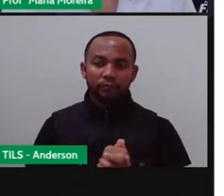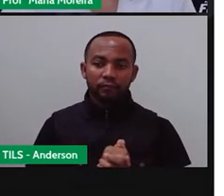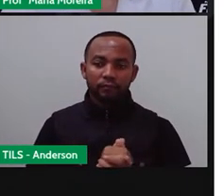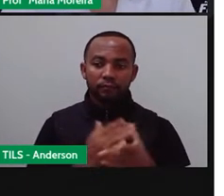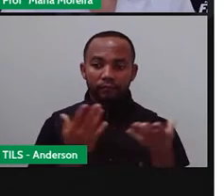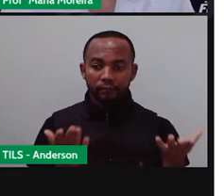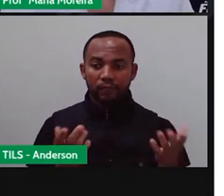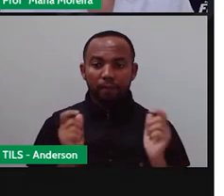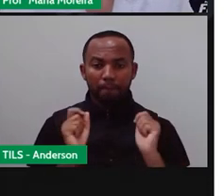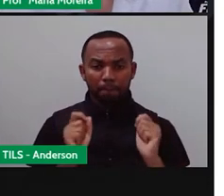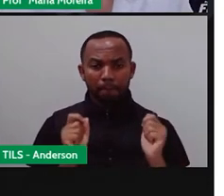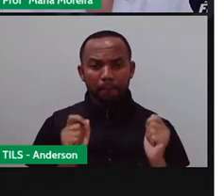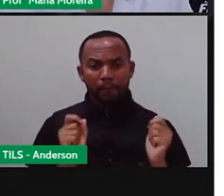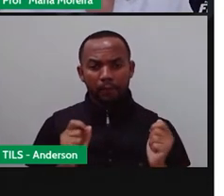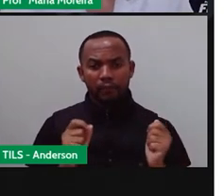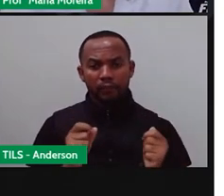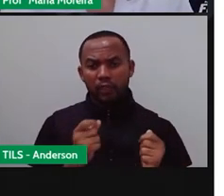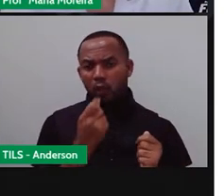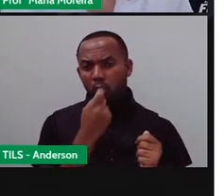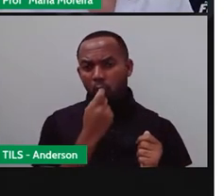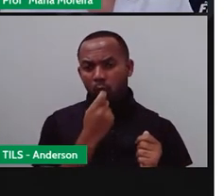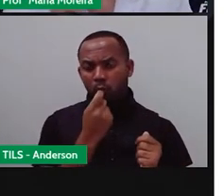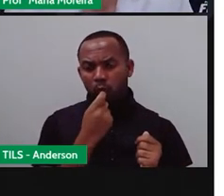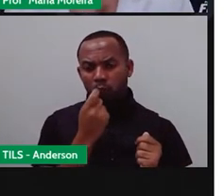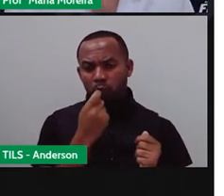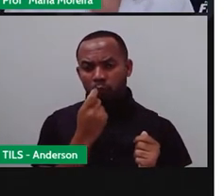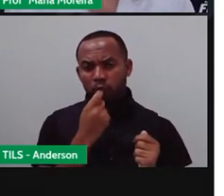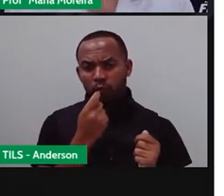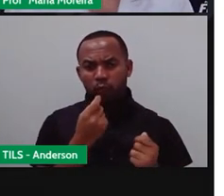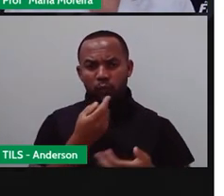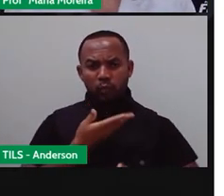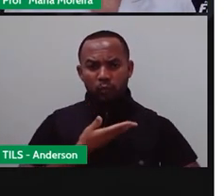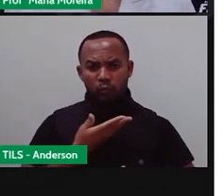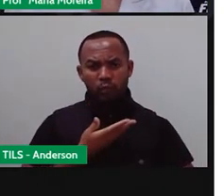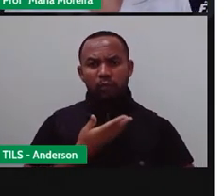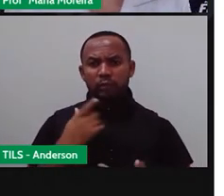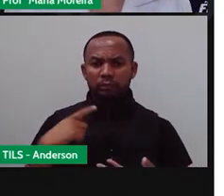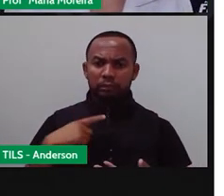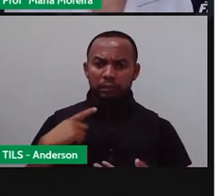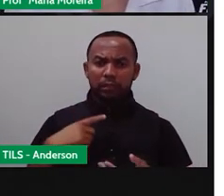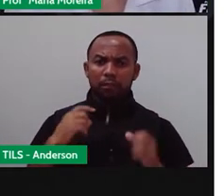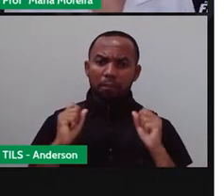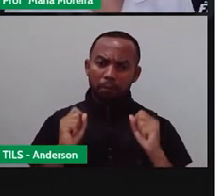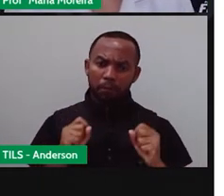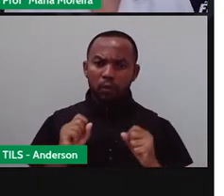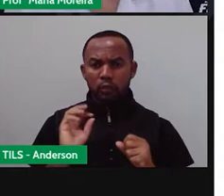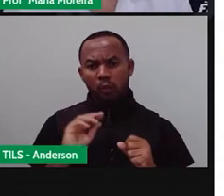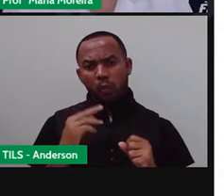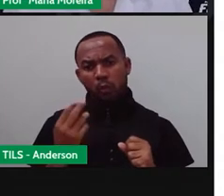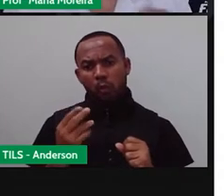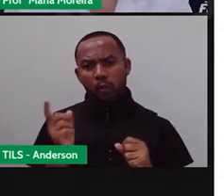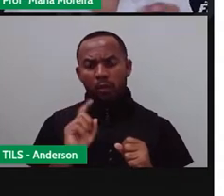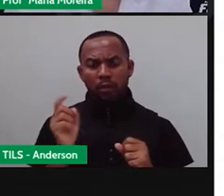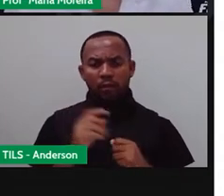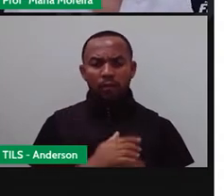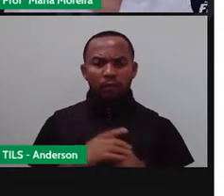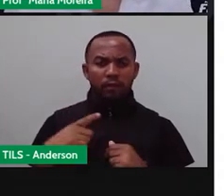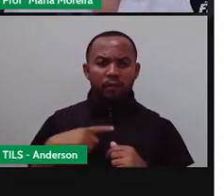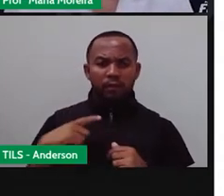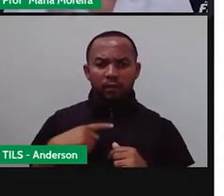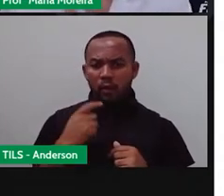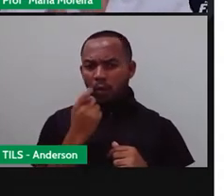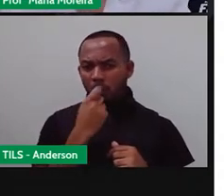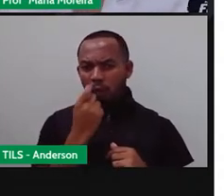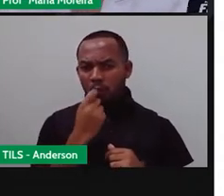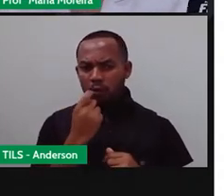Bom, podem ter esqueleto ósseo ou cartilaginoso. Pró, como assim? A gente tem um osso como a gente conhece, não